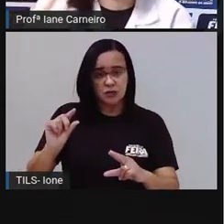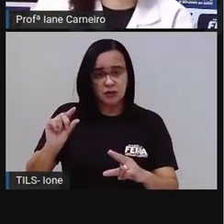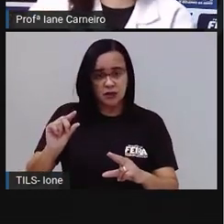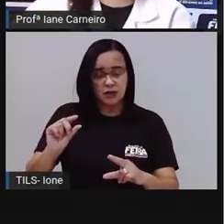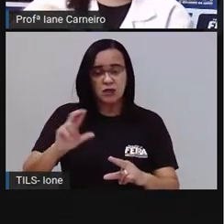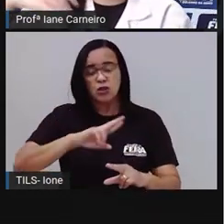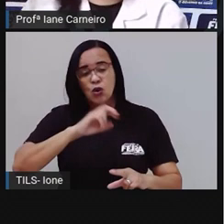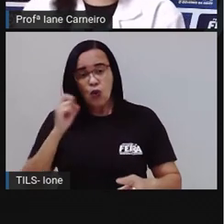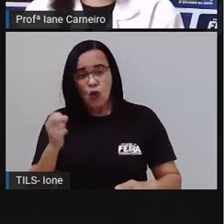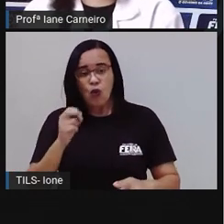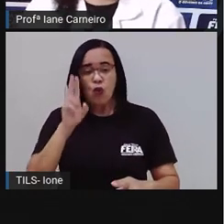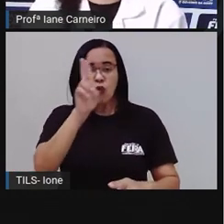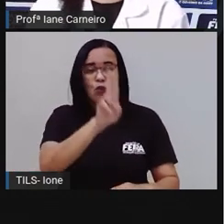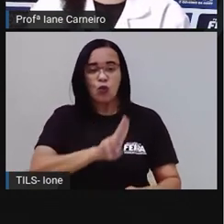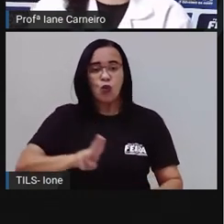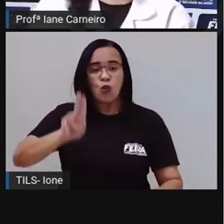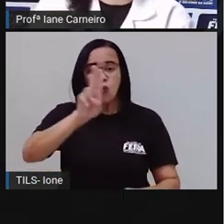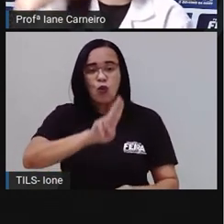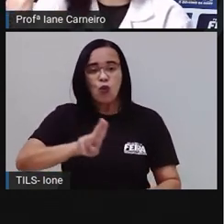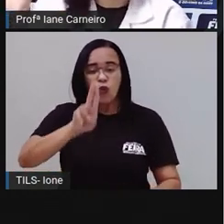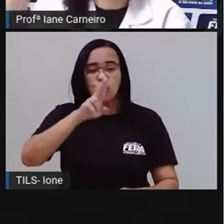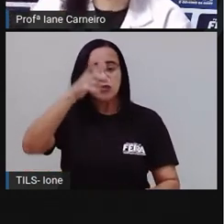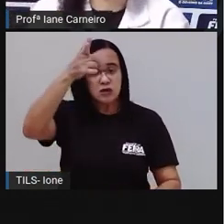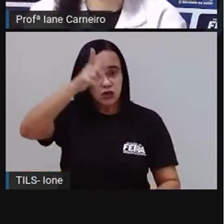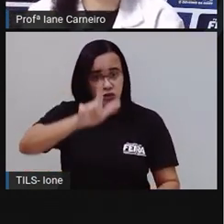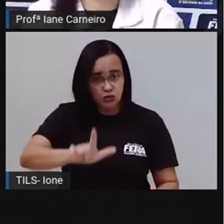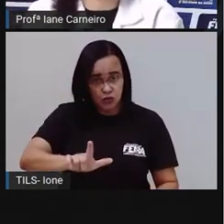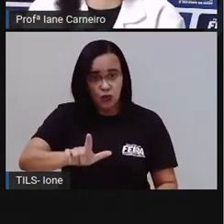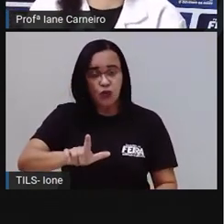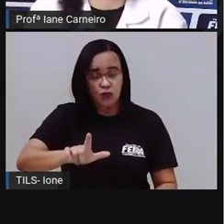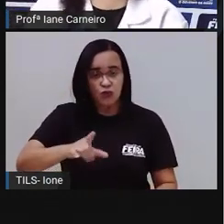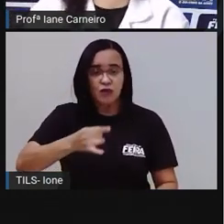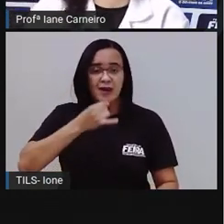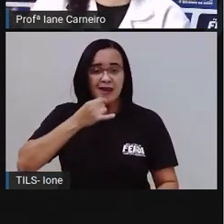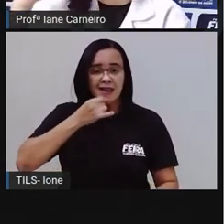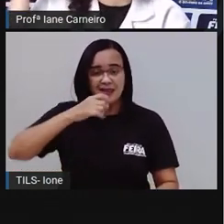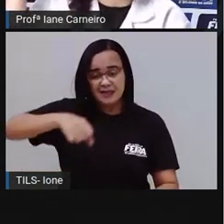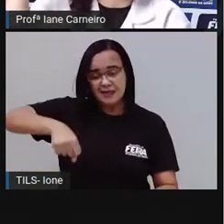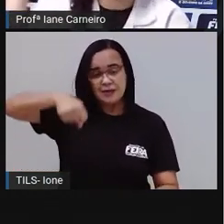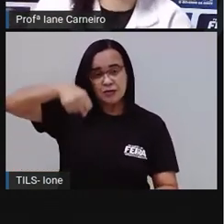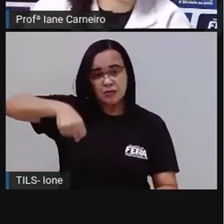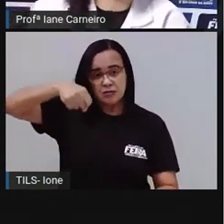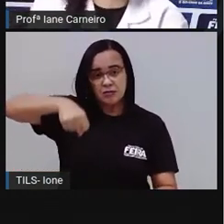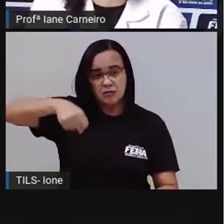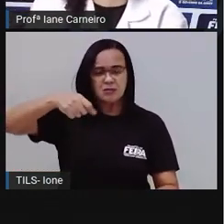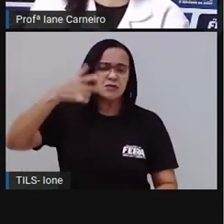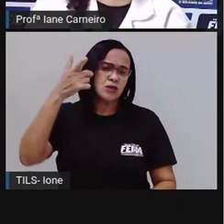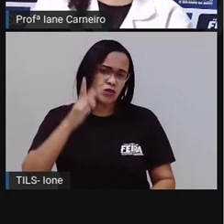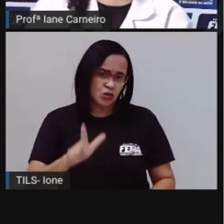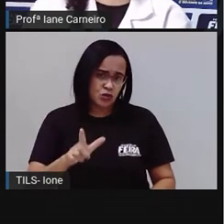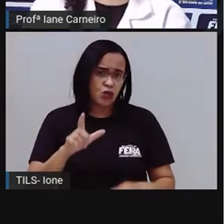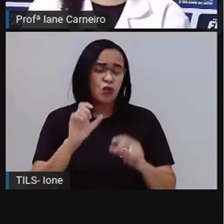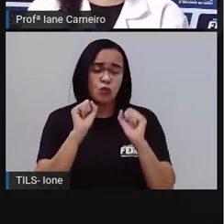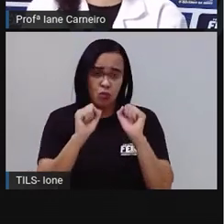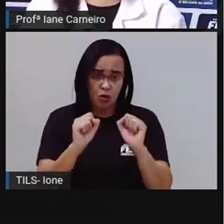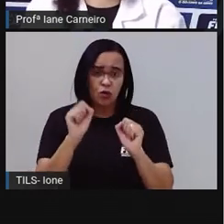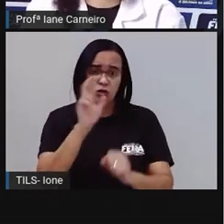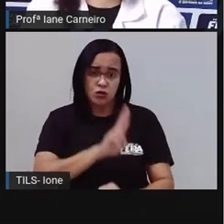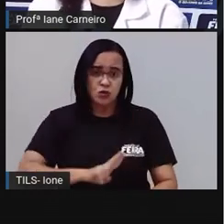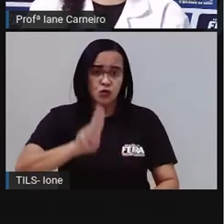tem aí muito saco plástico em sua casa, reutiliza esse saco plástico, não pegue um saco plástico novo, né?